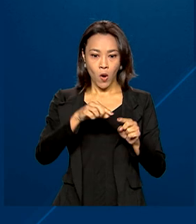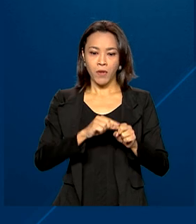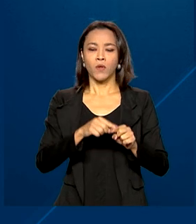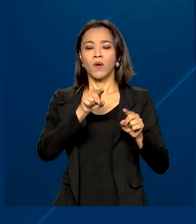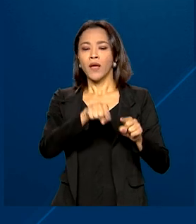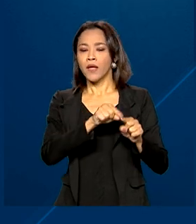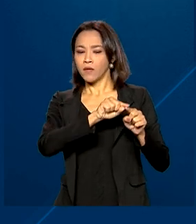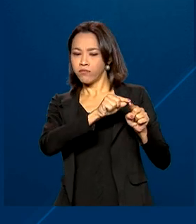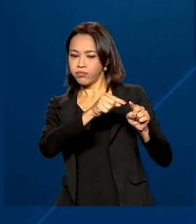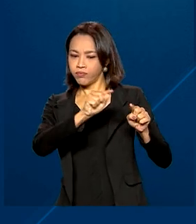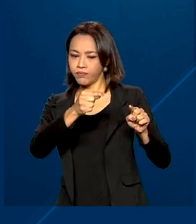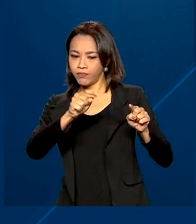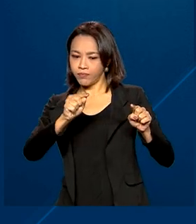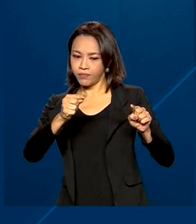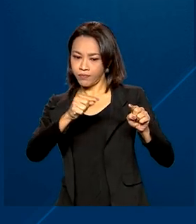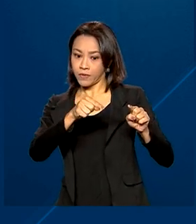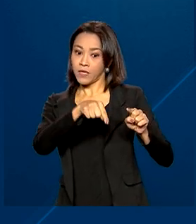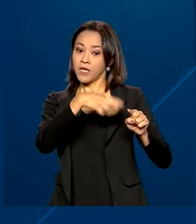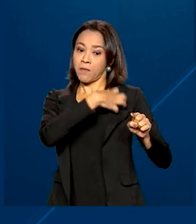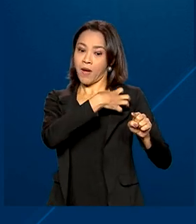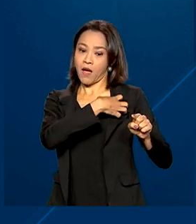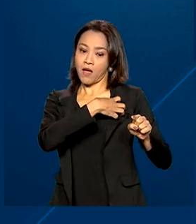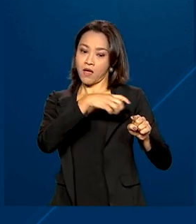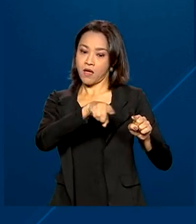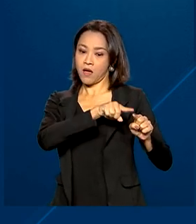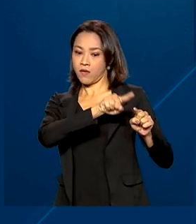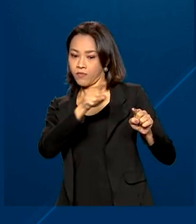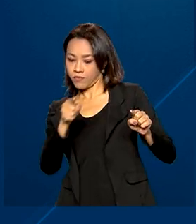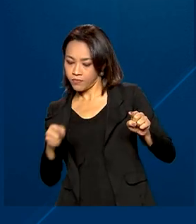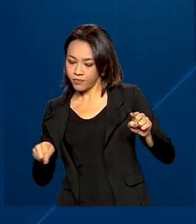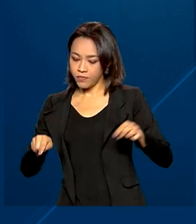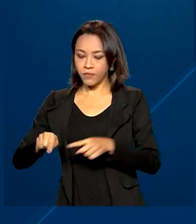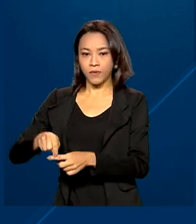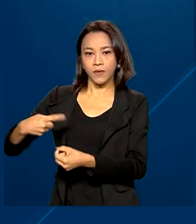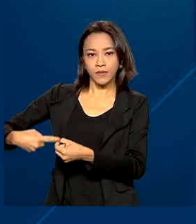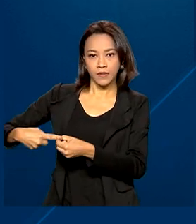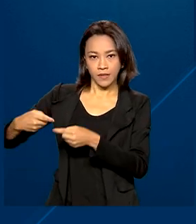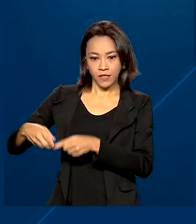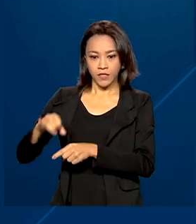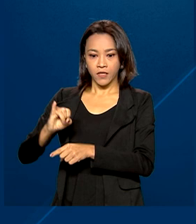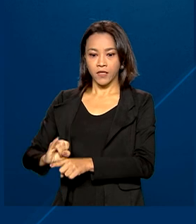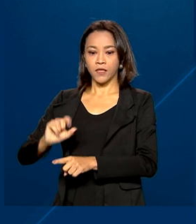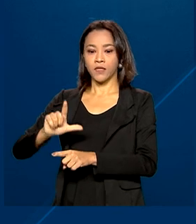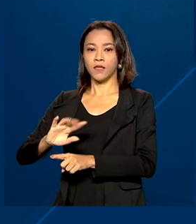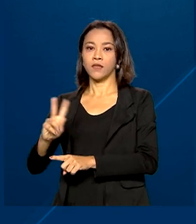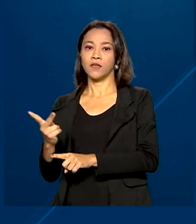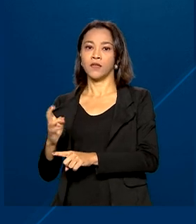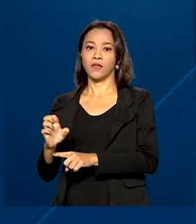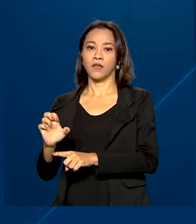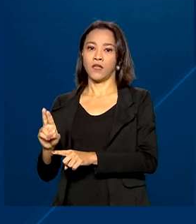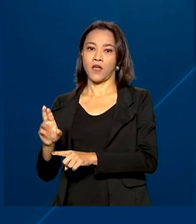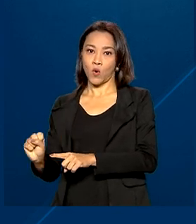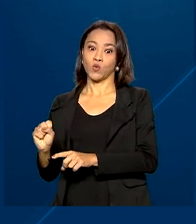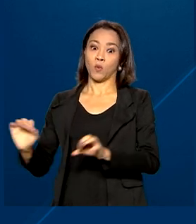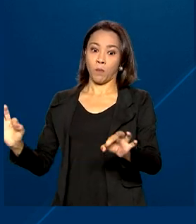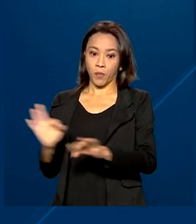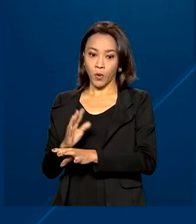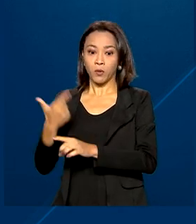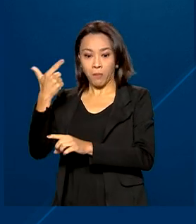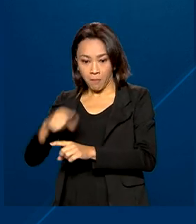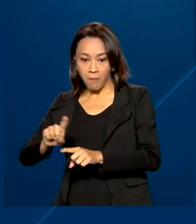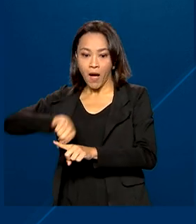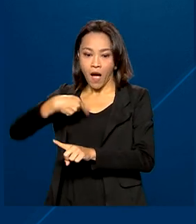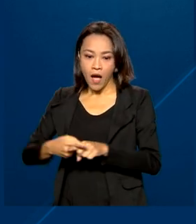Fiol 1 liga as cidades baianas de Caetité e Ilhéus. Quando estiver pronta, vai se unir a outros dois